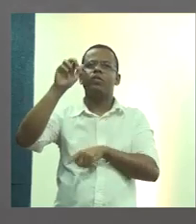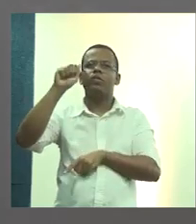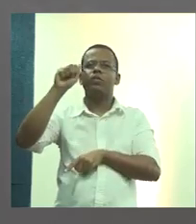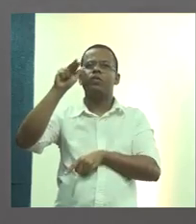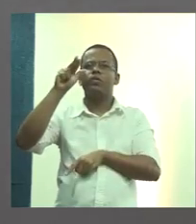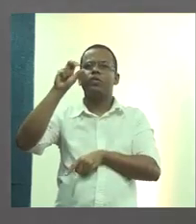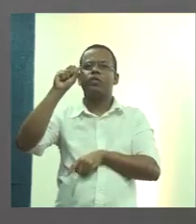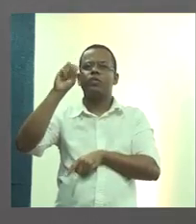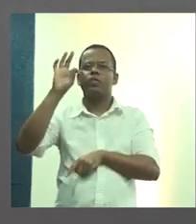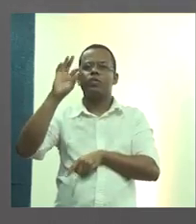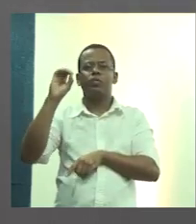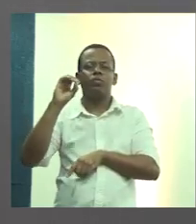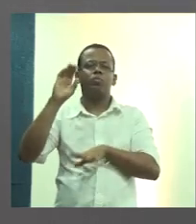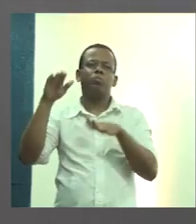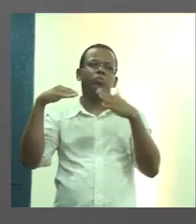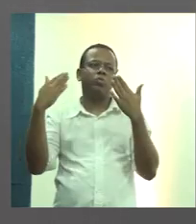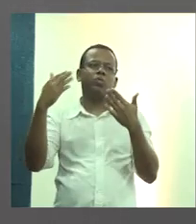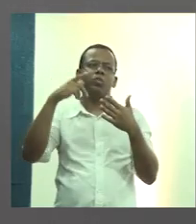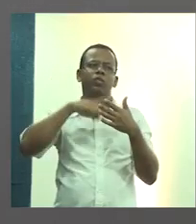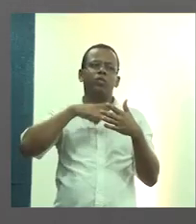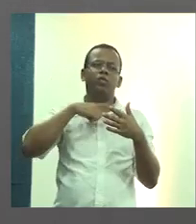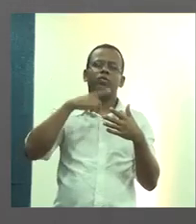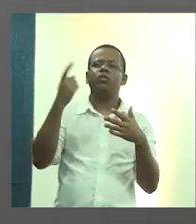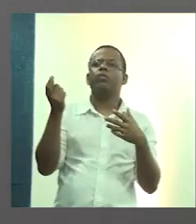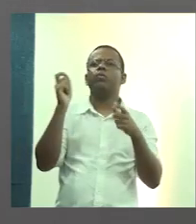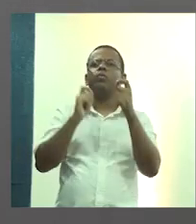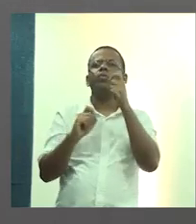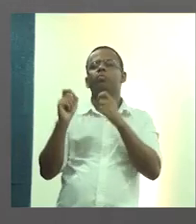depois a gente pode ir. Então, também tivemos essa